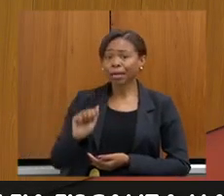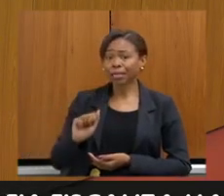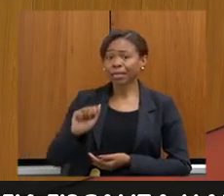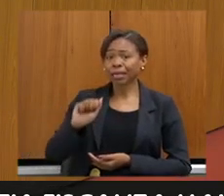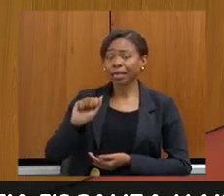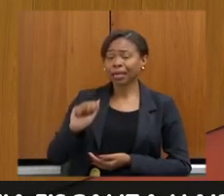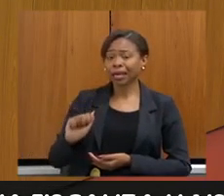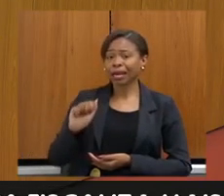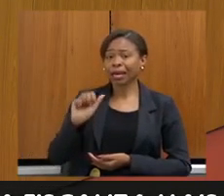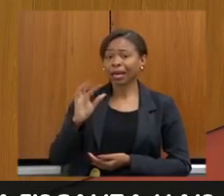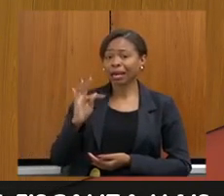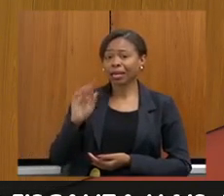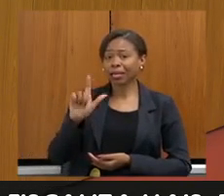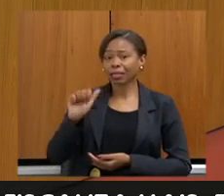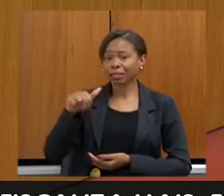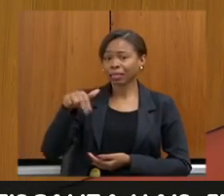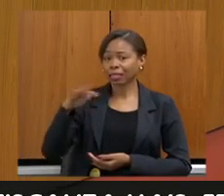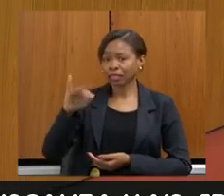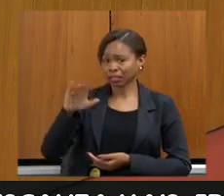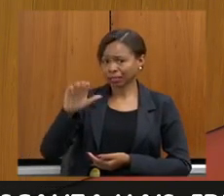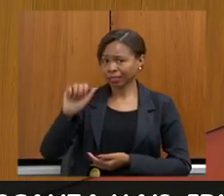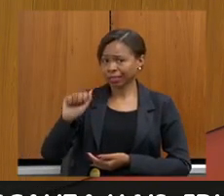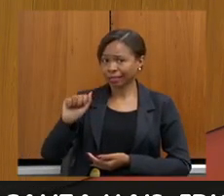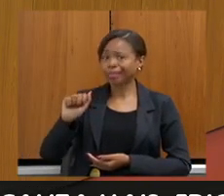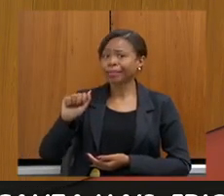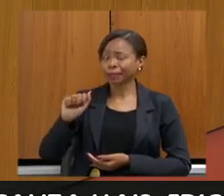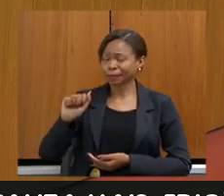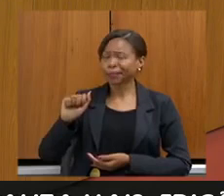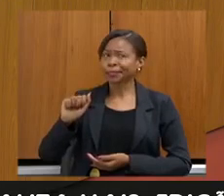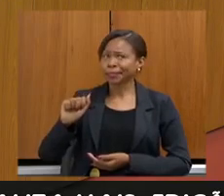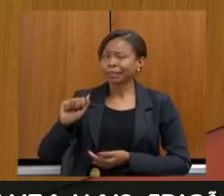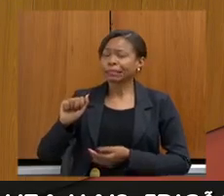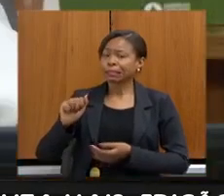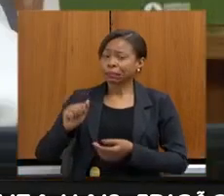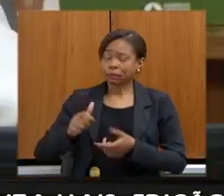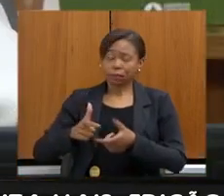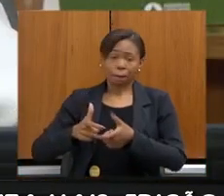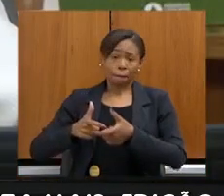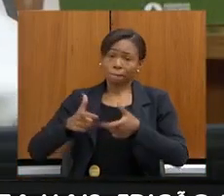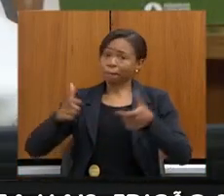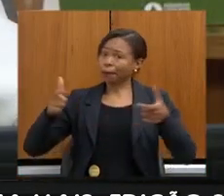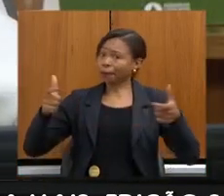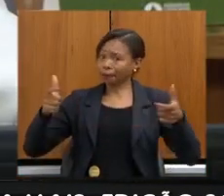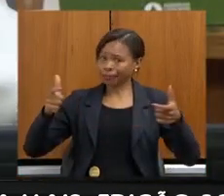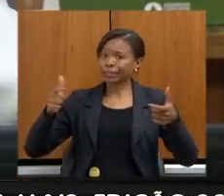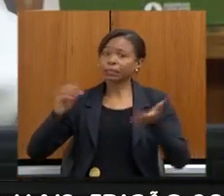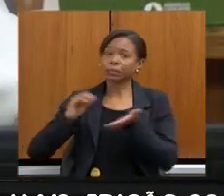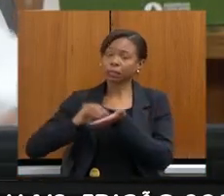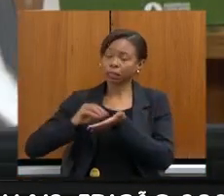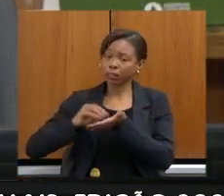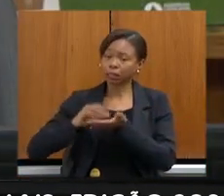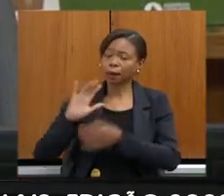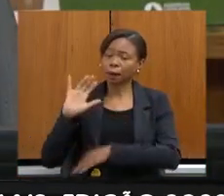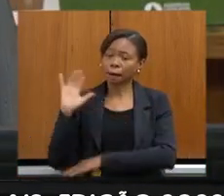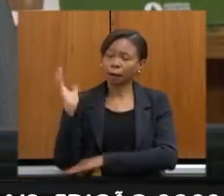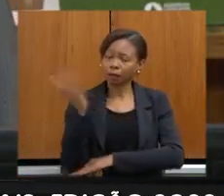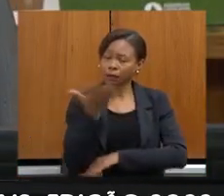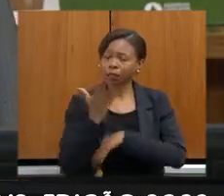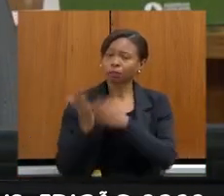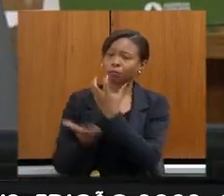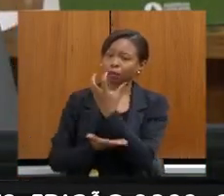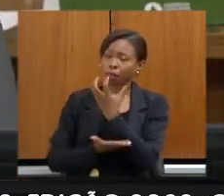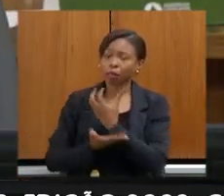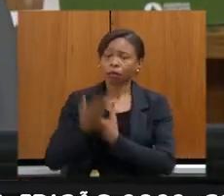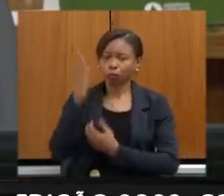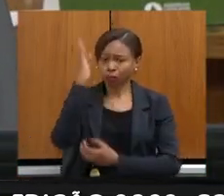hoje a maior compensação no Brasil, e isso tem sido um avanço para que a gente possa